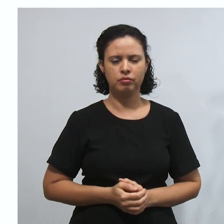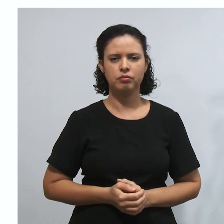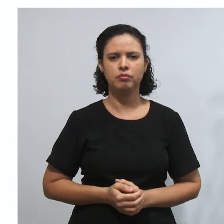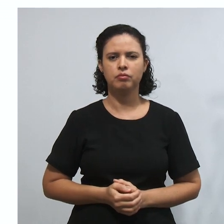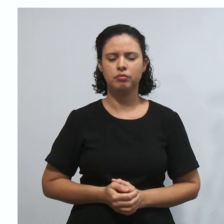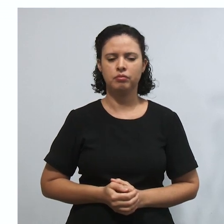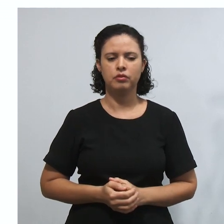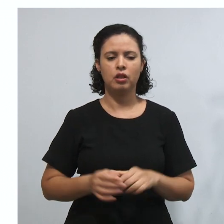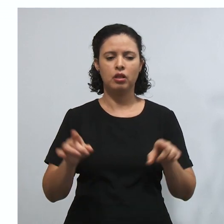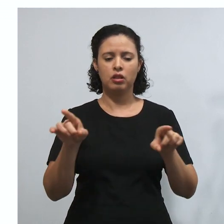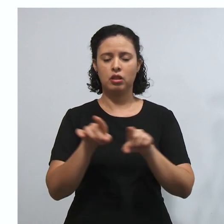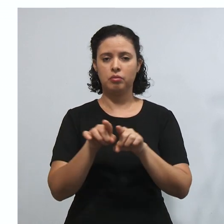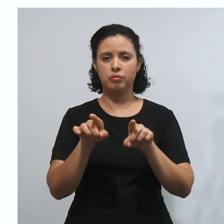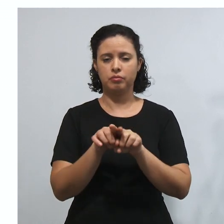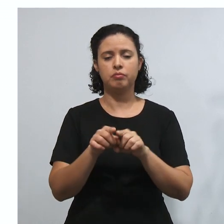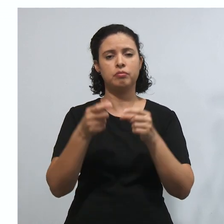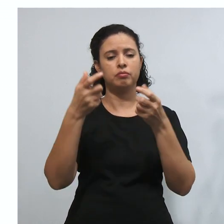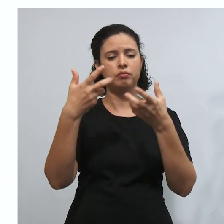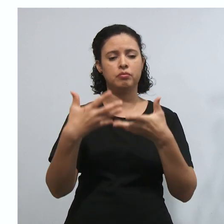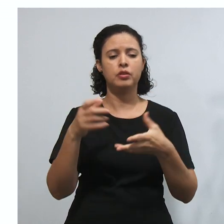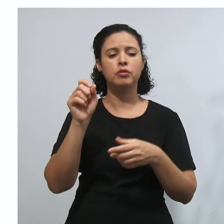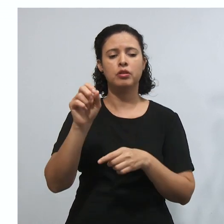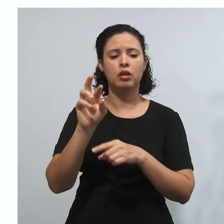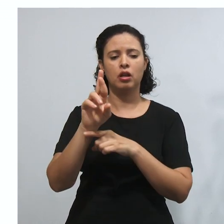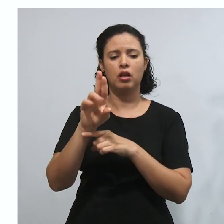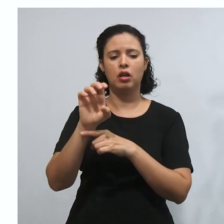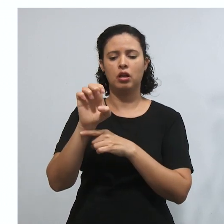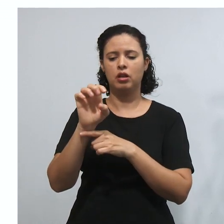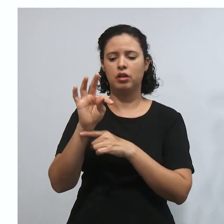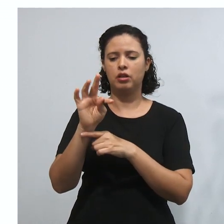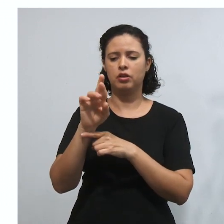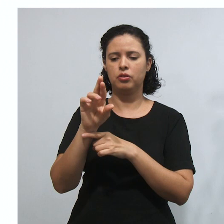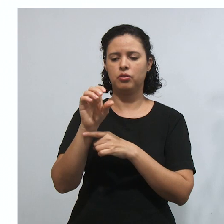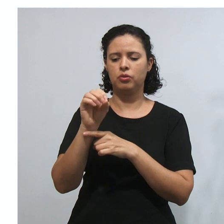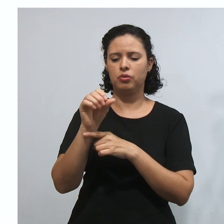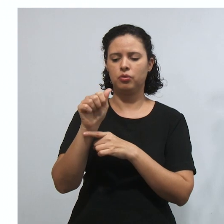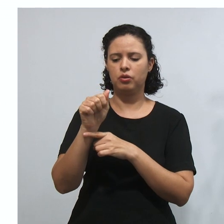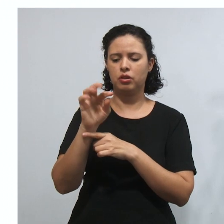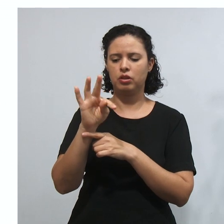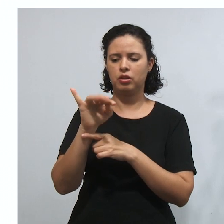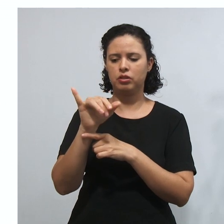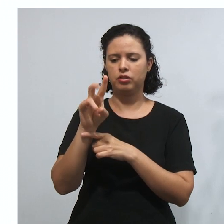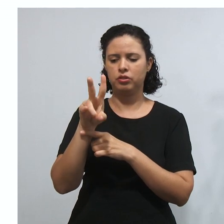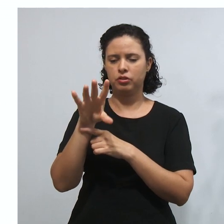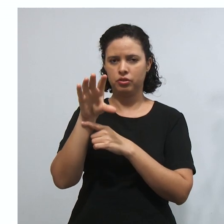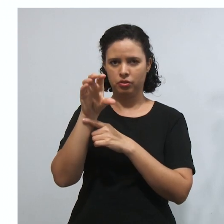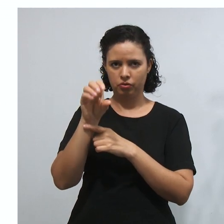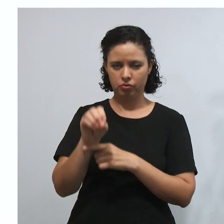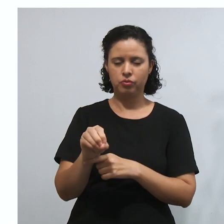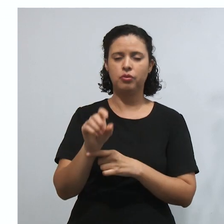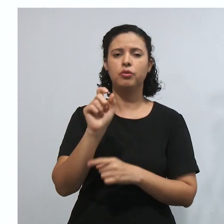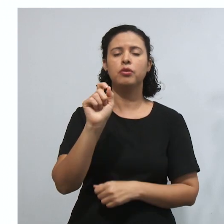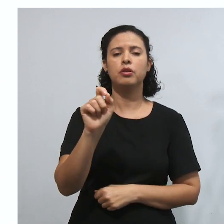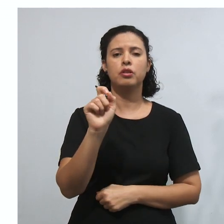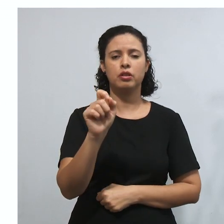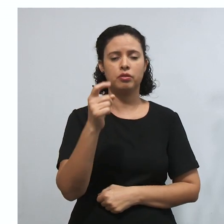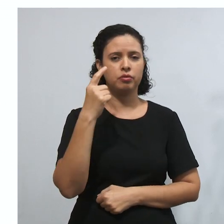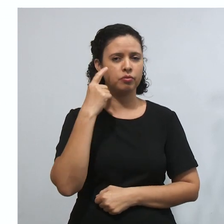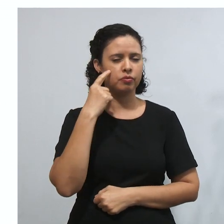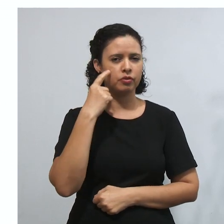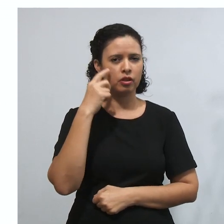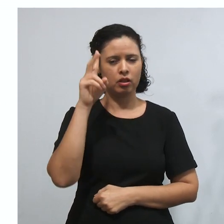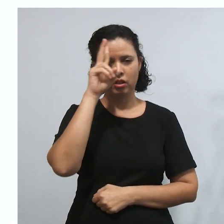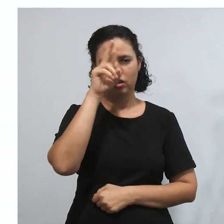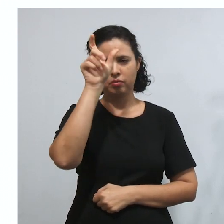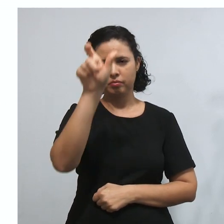retroativos, tá? Aqui em sede de controle de constitucionalidade ainda concentrada aqui, vamos pensar aqui na figura do